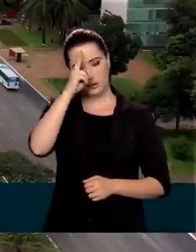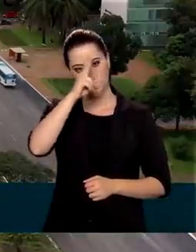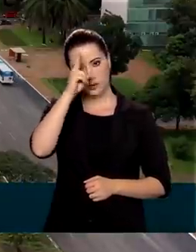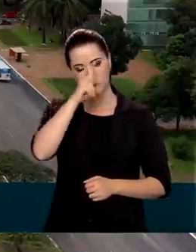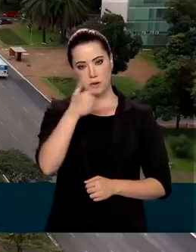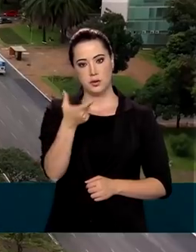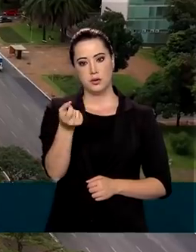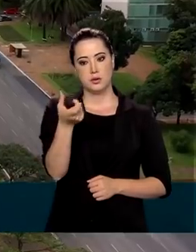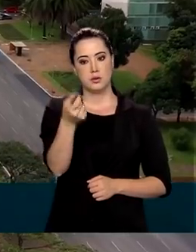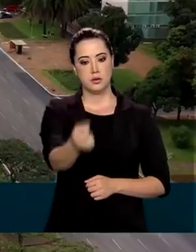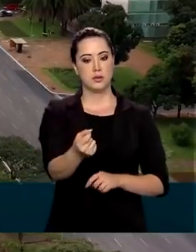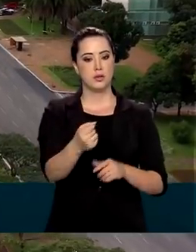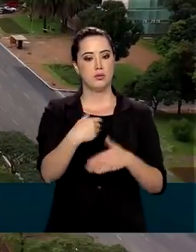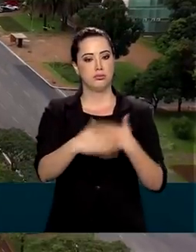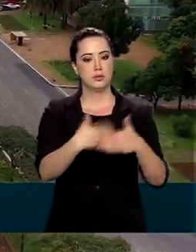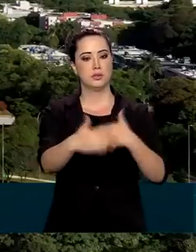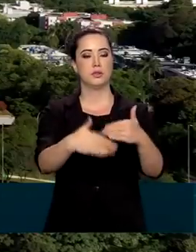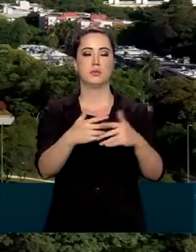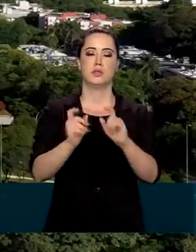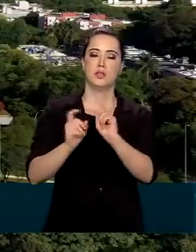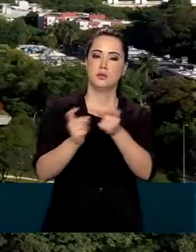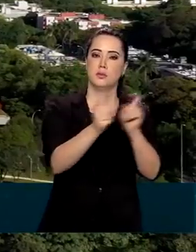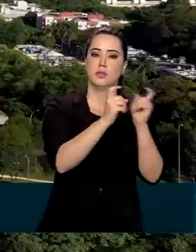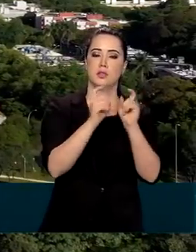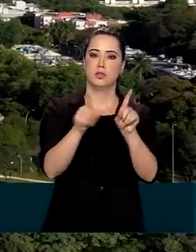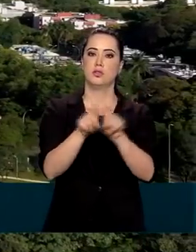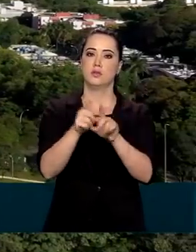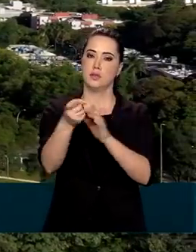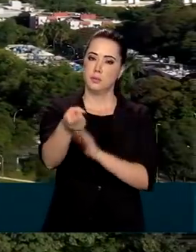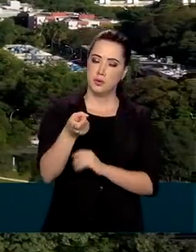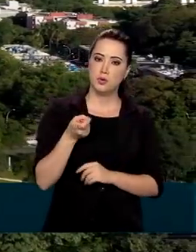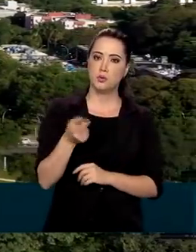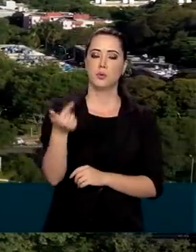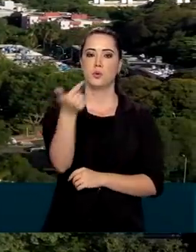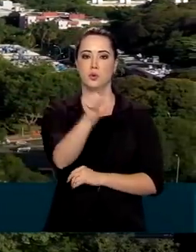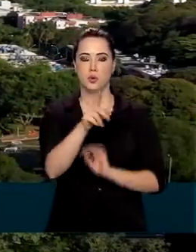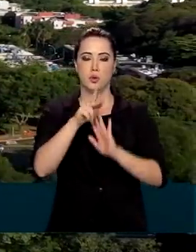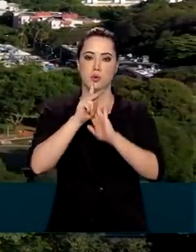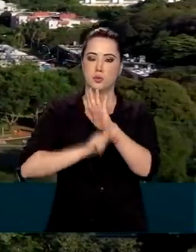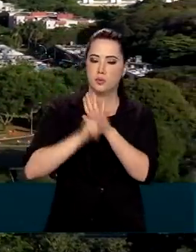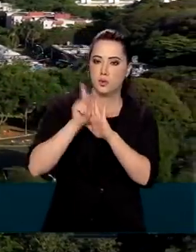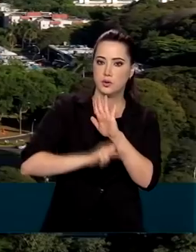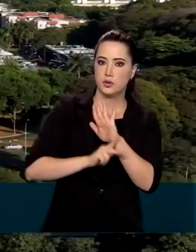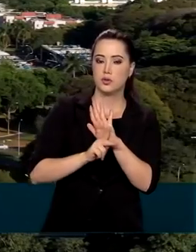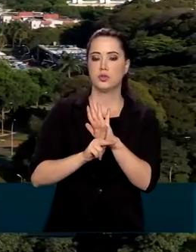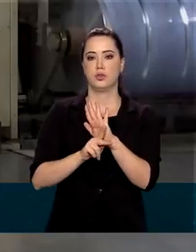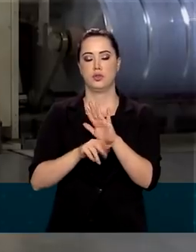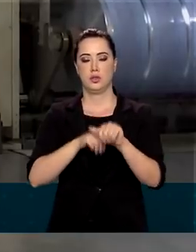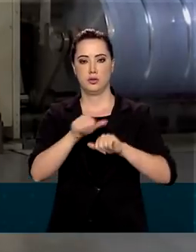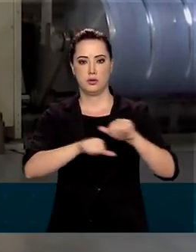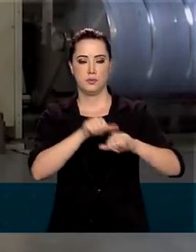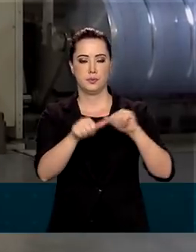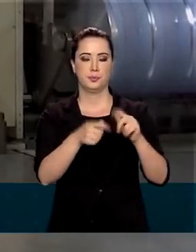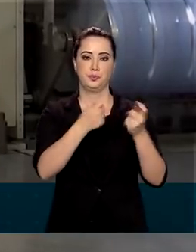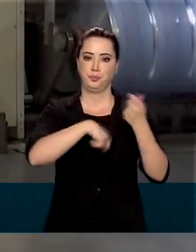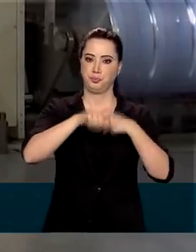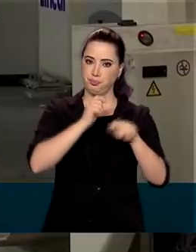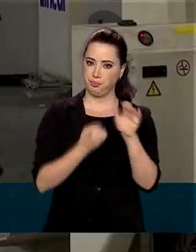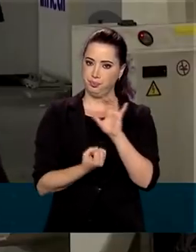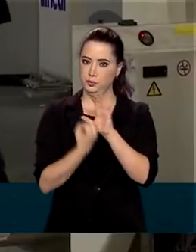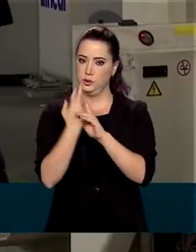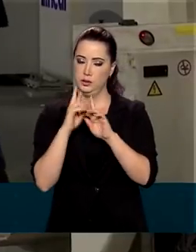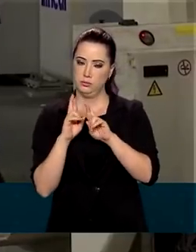a tramitação das reformas administrativa e tributária e de outros projetos de modernização da economia gerava a